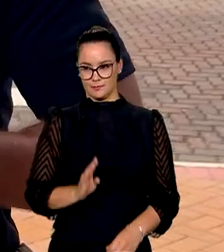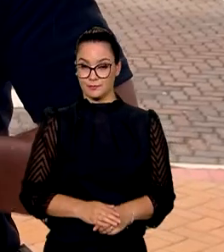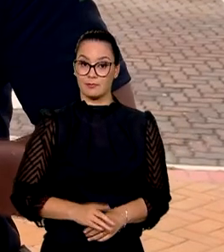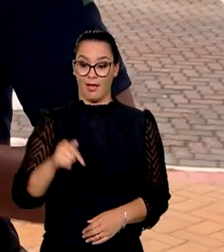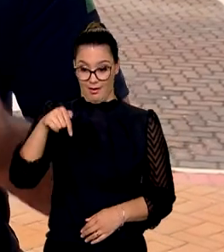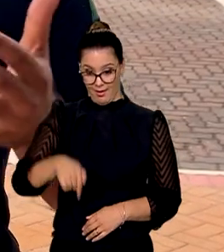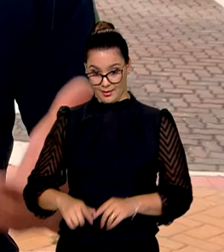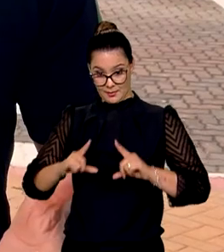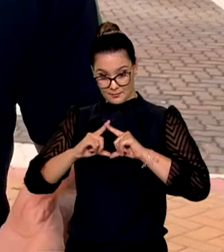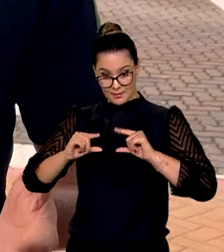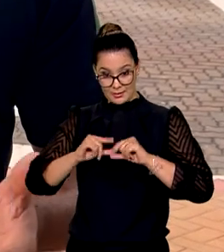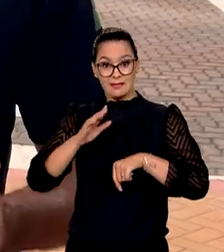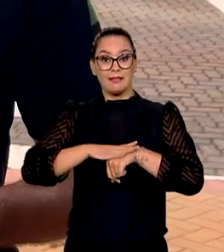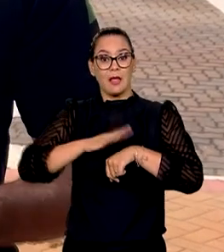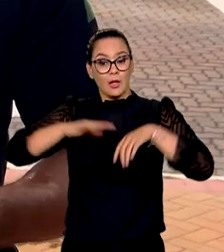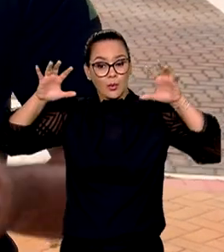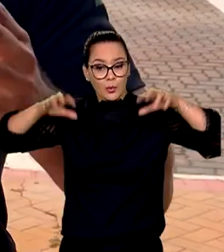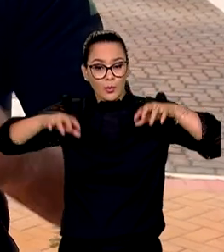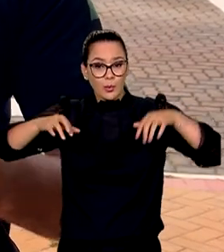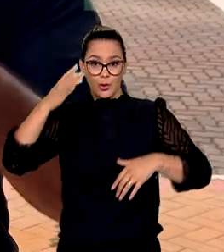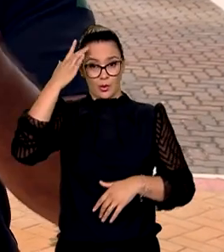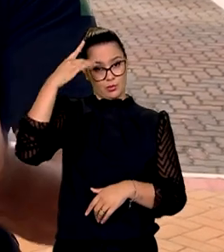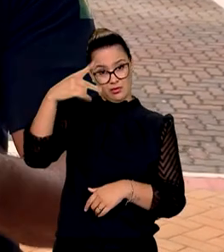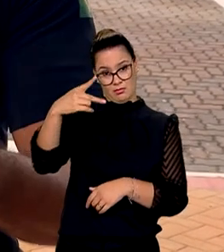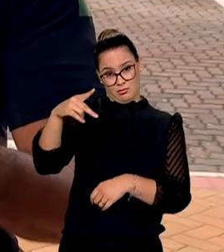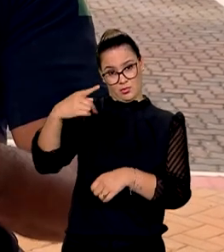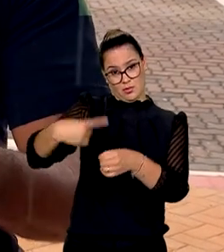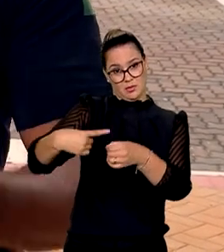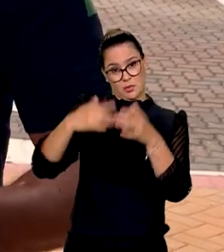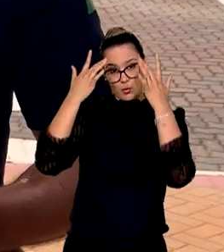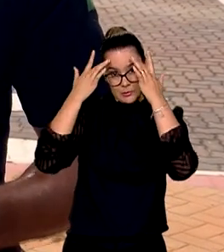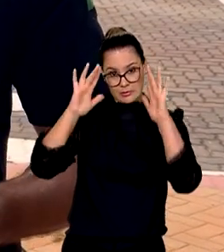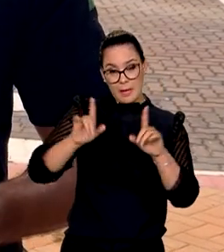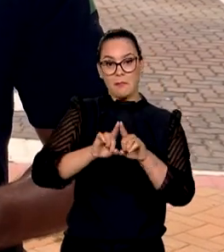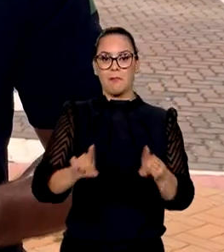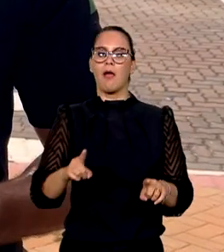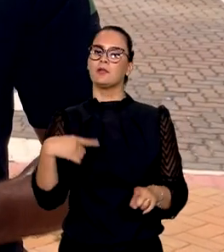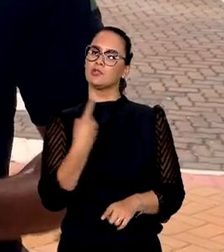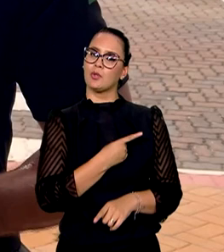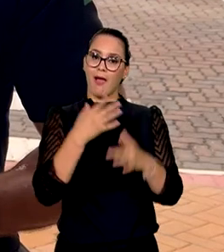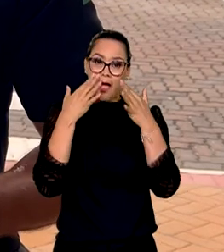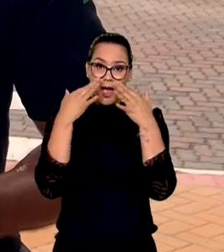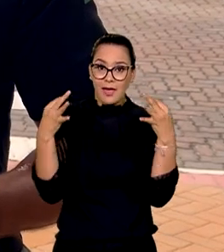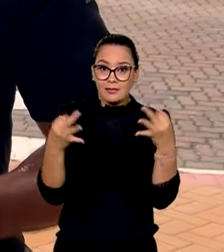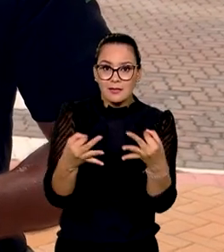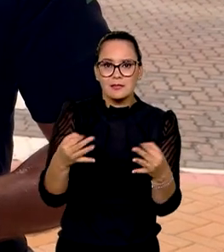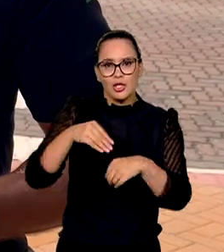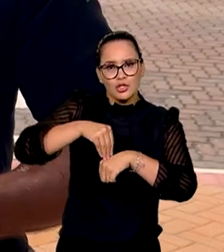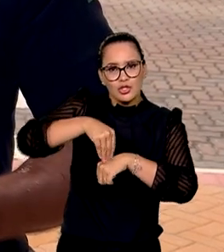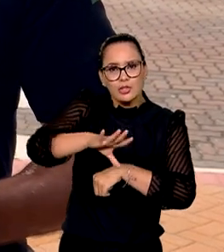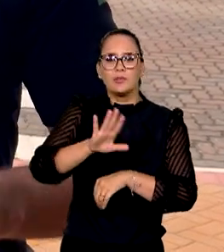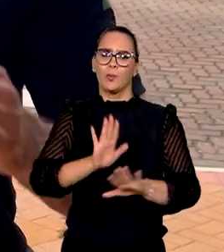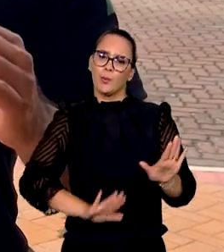Aqui em Brasília, o tempo está chuvoso. Eu não sei como é que fica na sua região específica no país, mas a gente deixa essa atenção, essa dica,